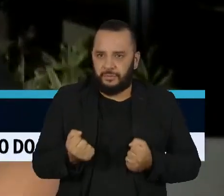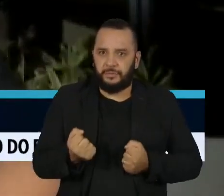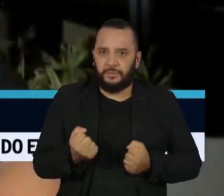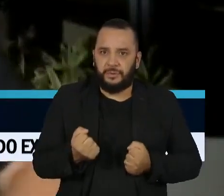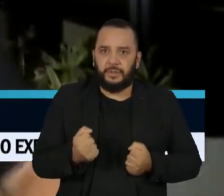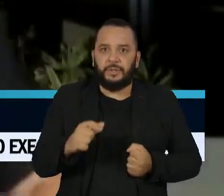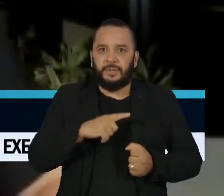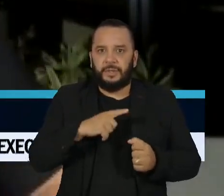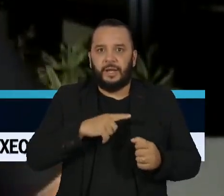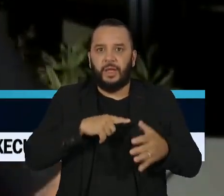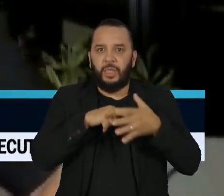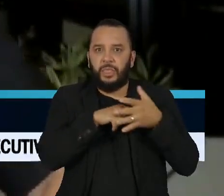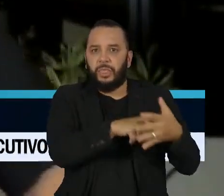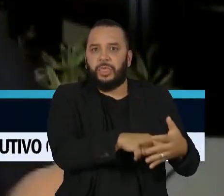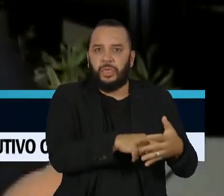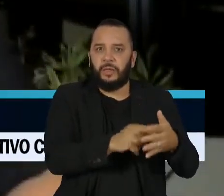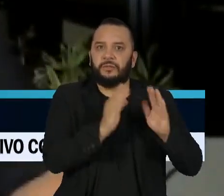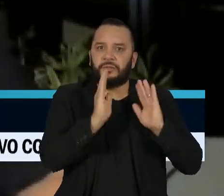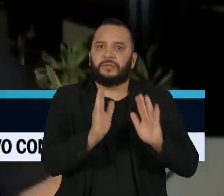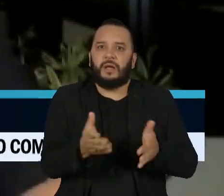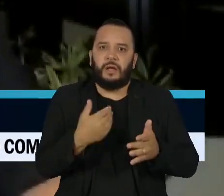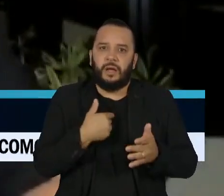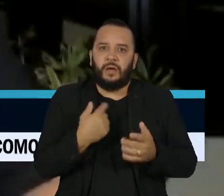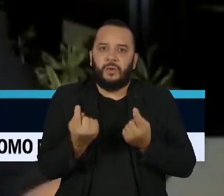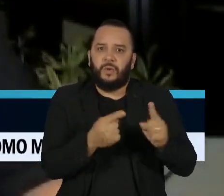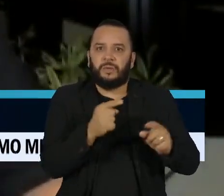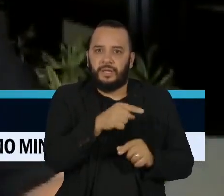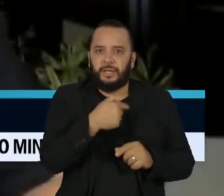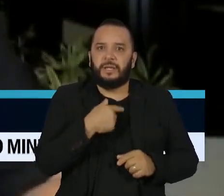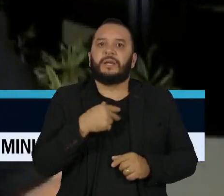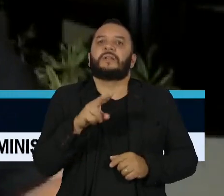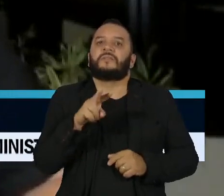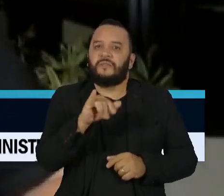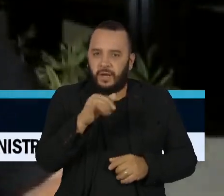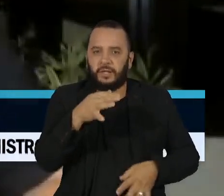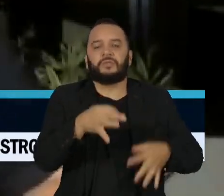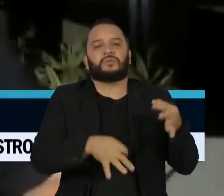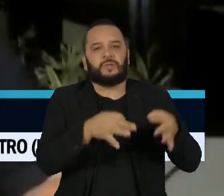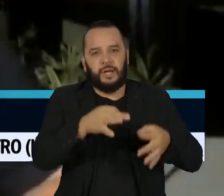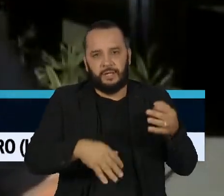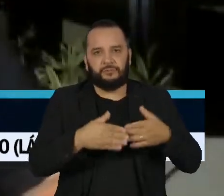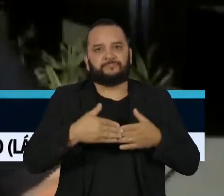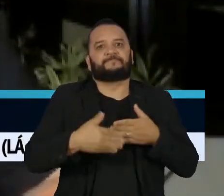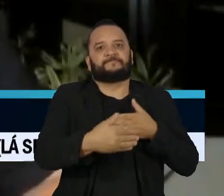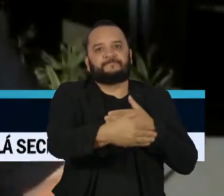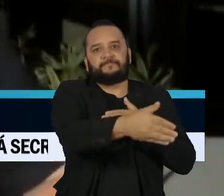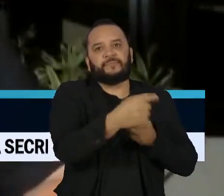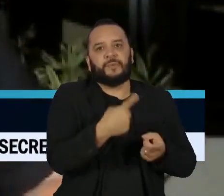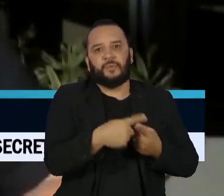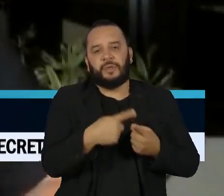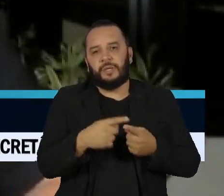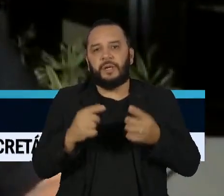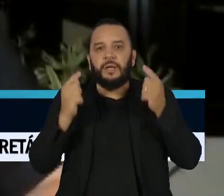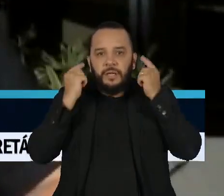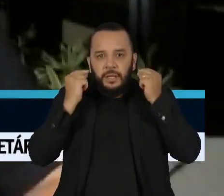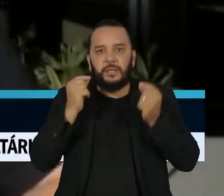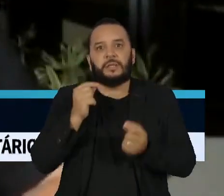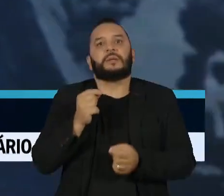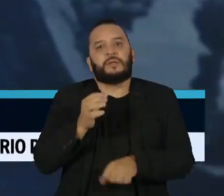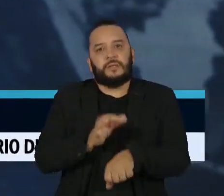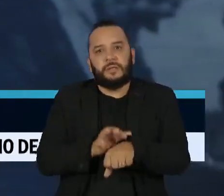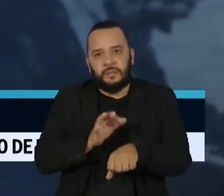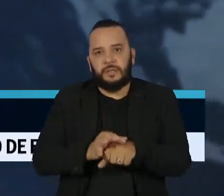uma denúncia seja aceita, e ele se transforme em réu por conta de joias desviadas.